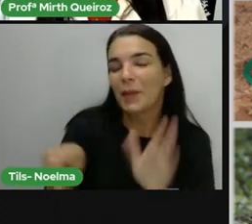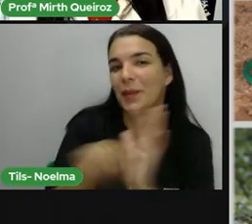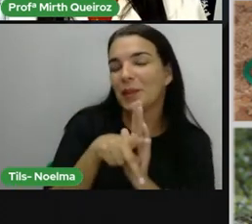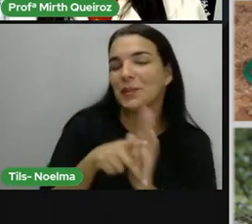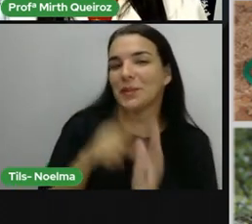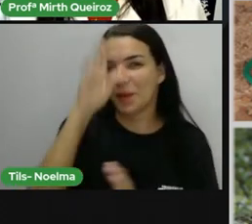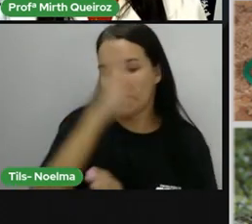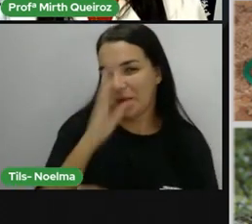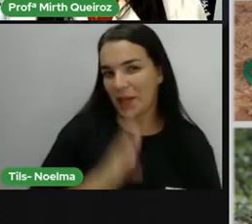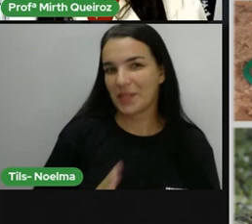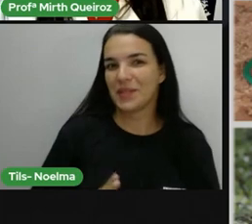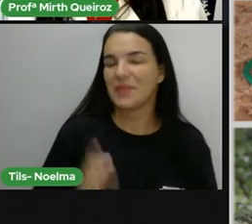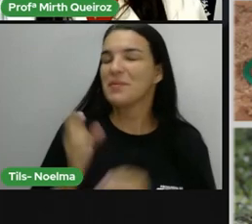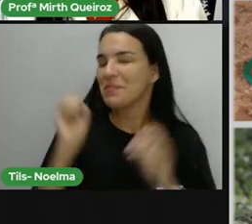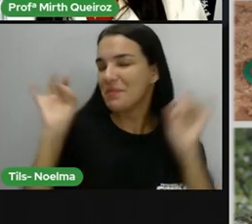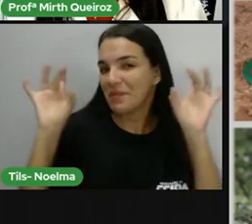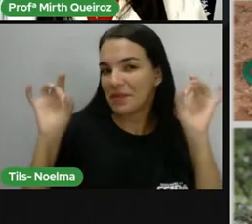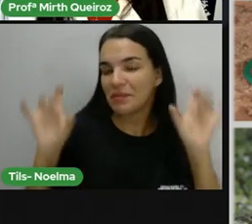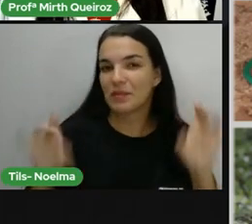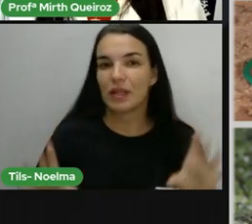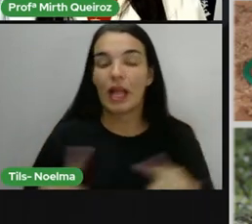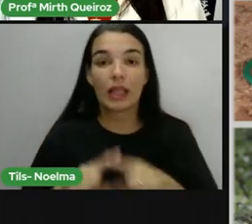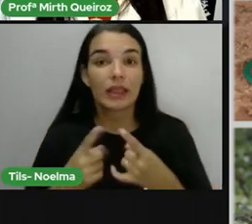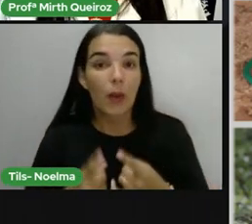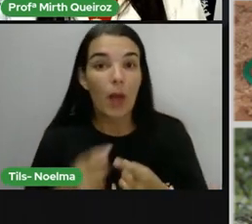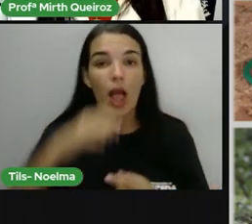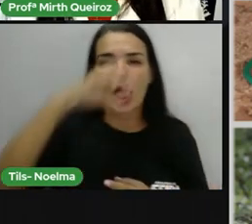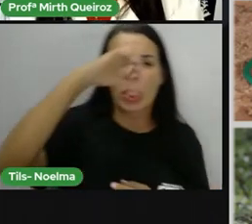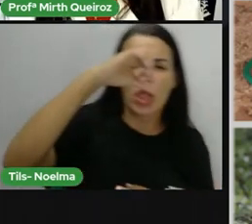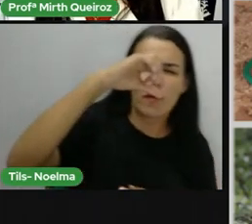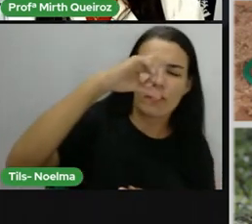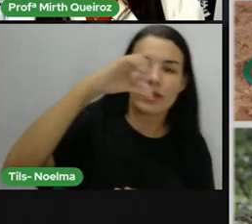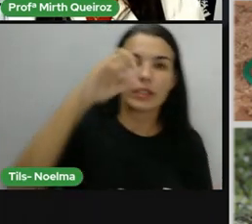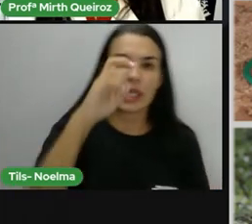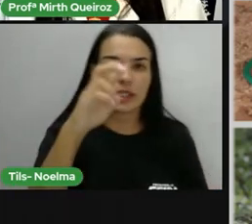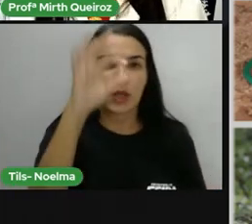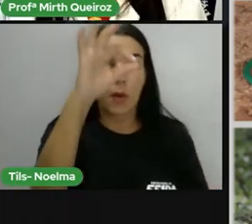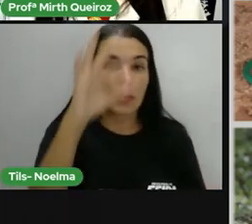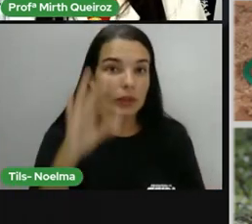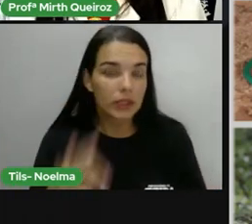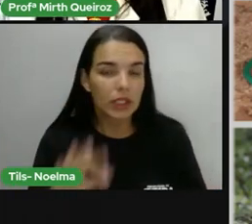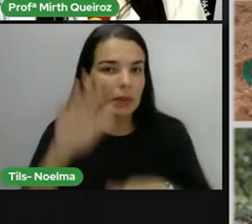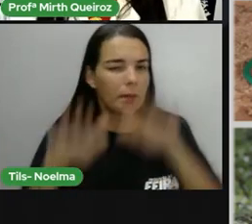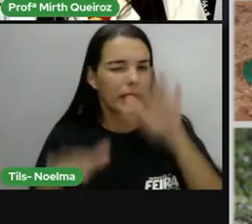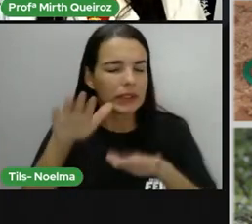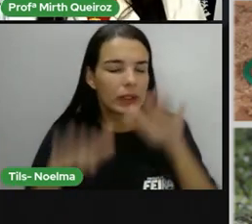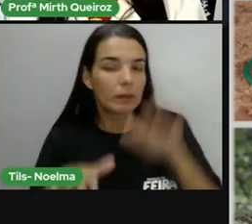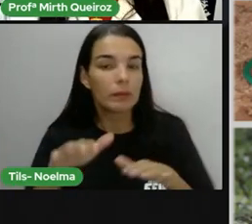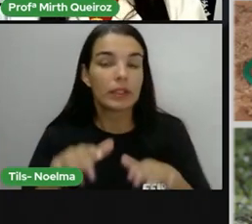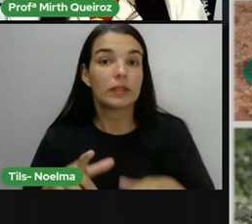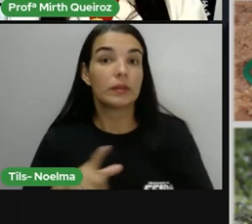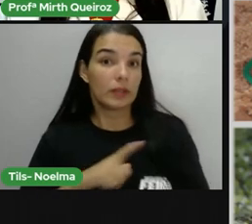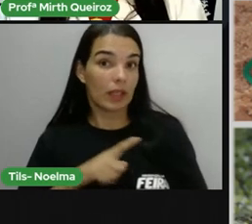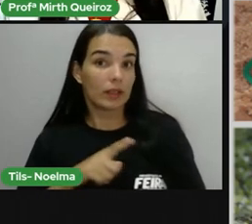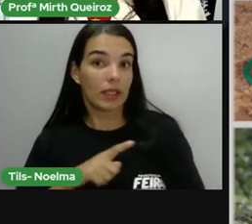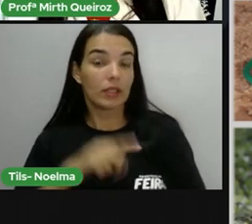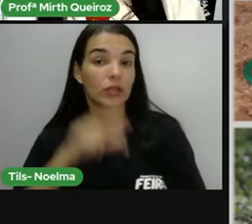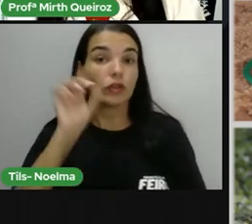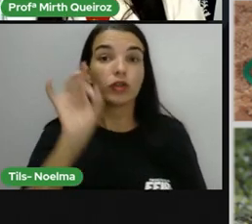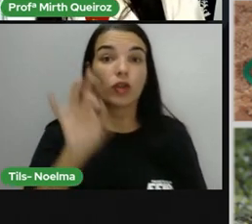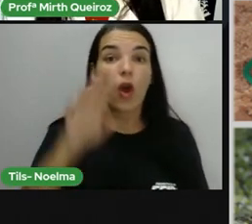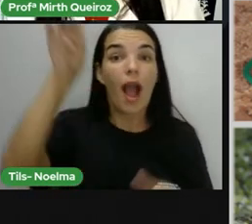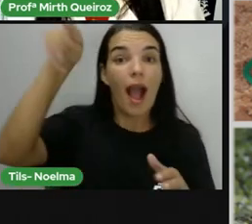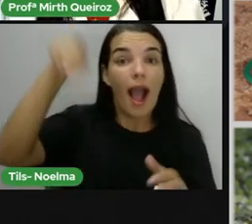90% da caatinga está aqui no Nordeste, né? Inclusive, Feira de Santana tem aí 31